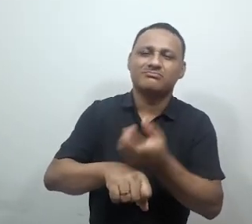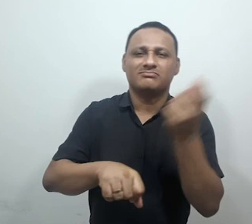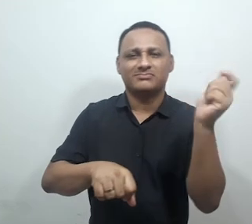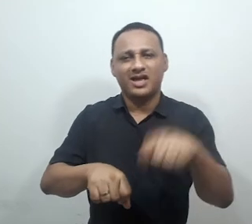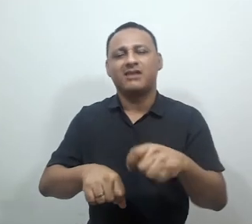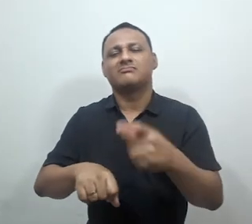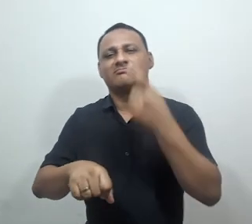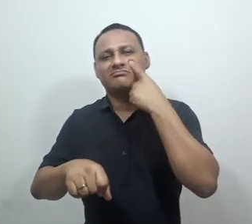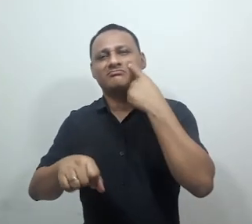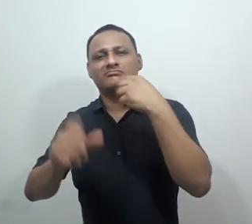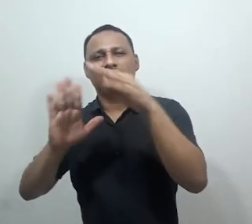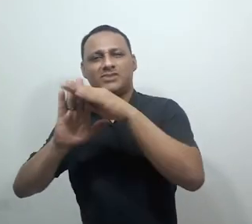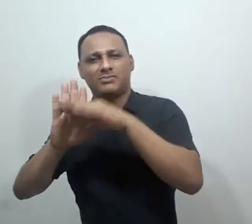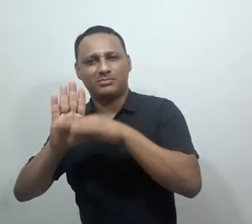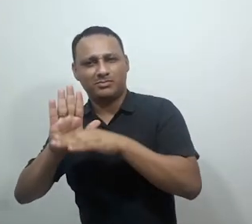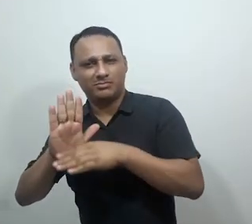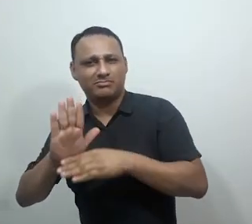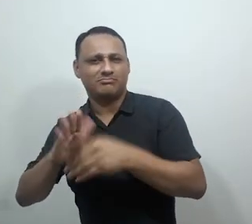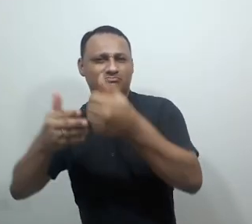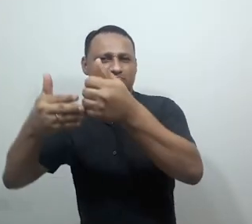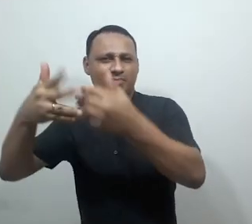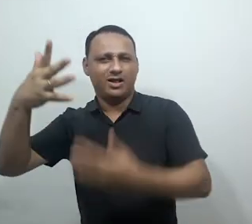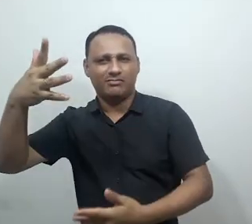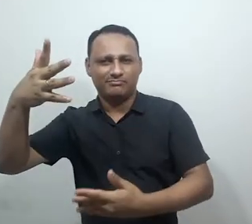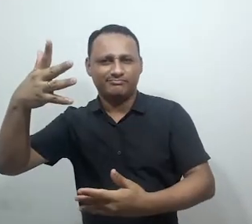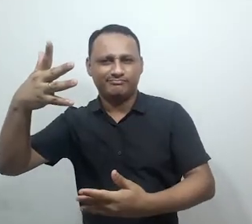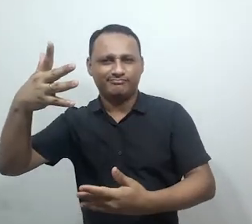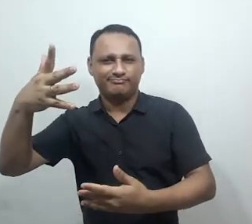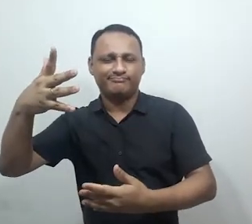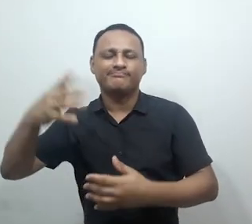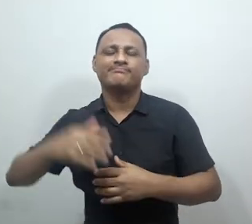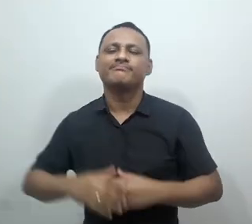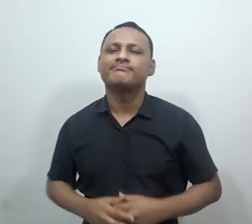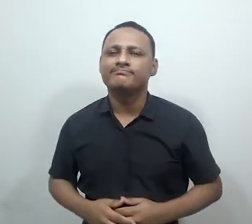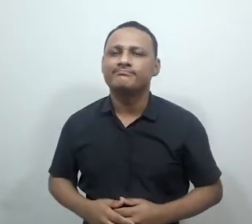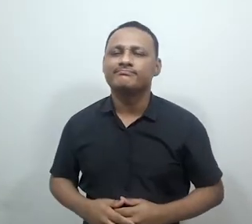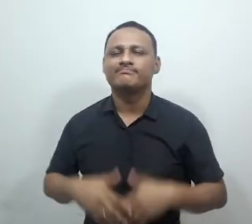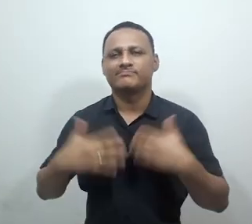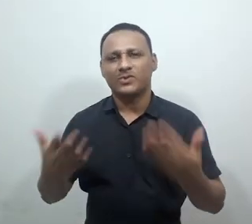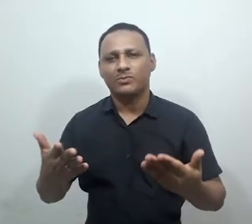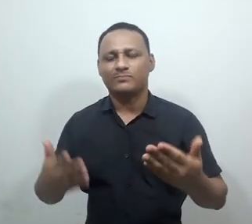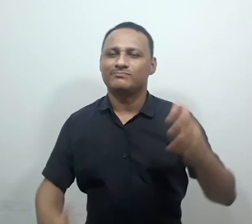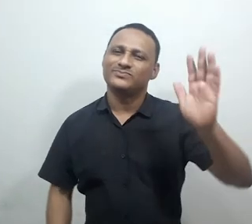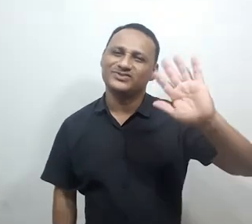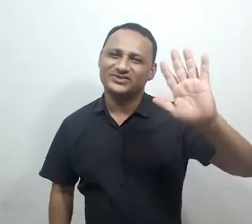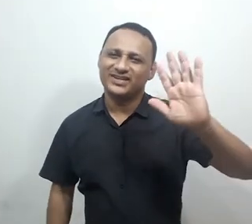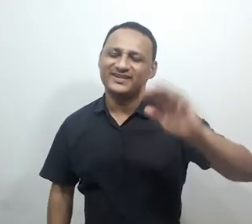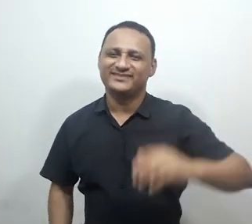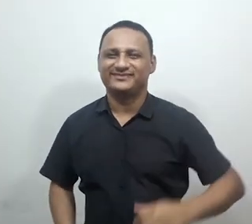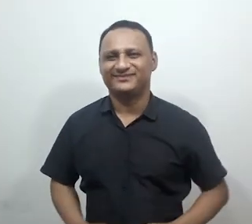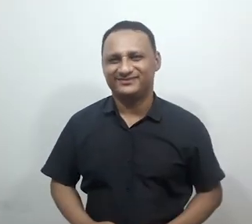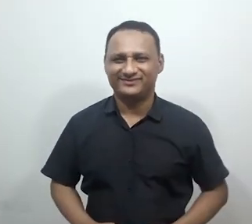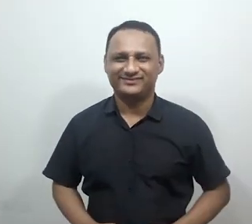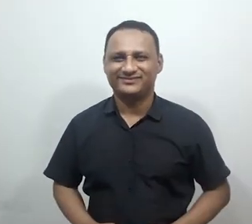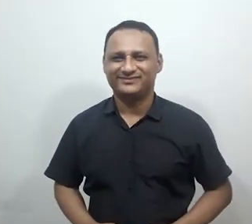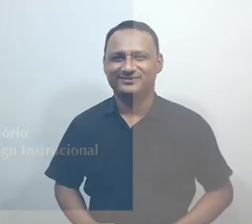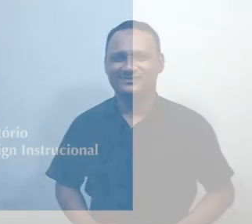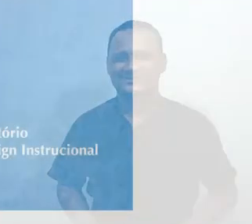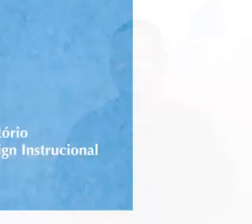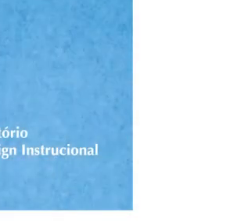navegação à esquerda. Voltamos à página do curso ou disciplina e até o próximo vídeo.